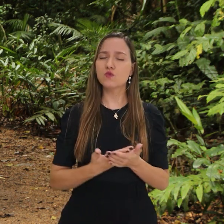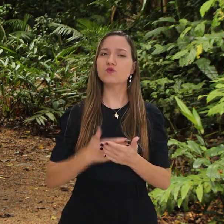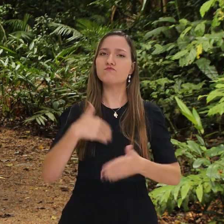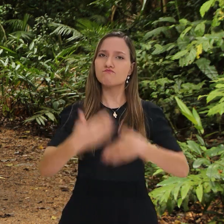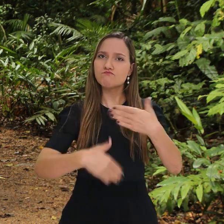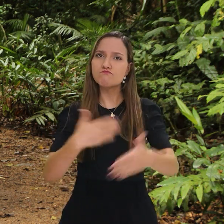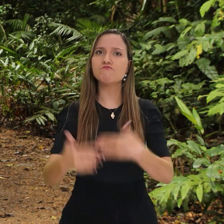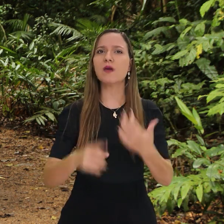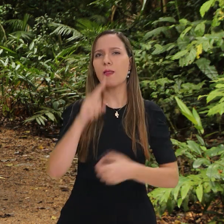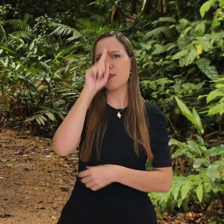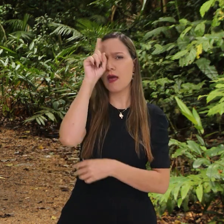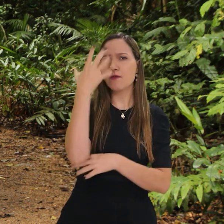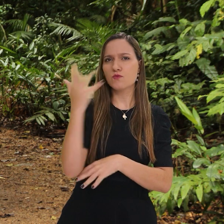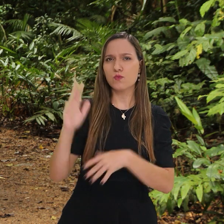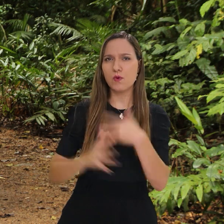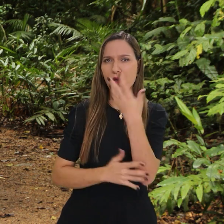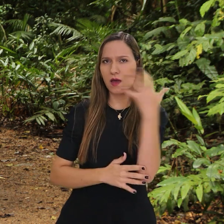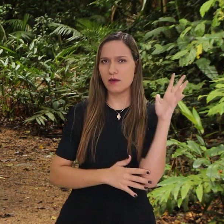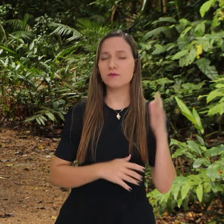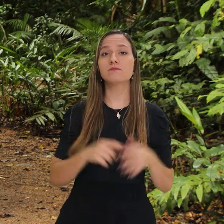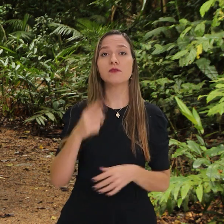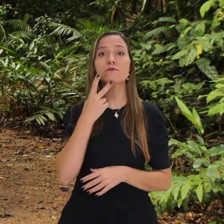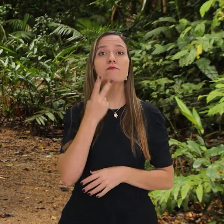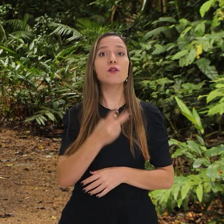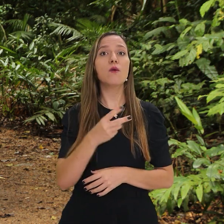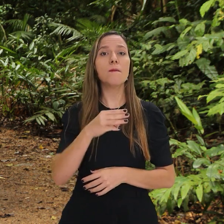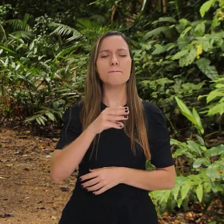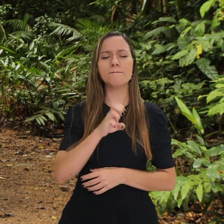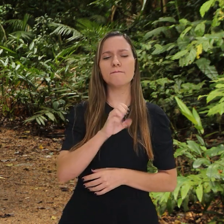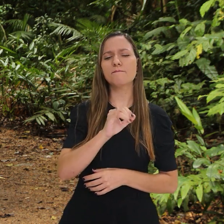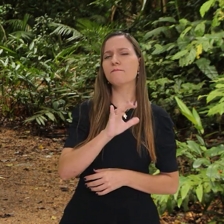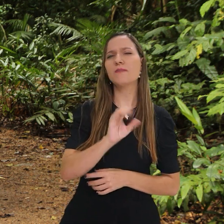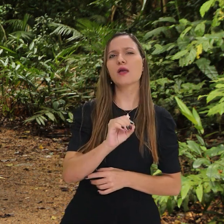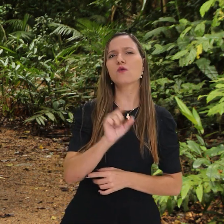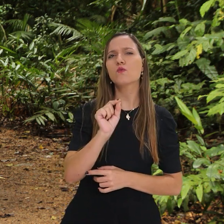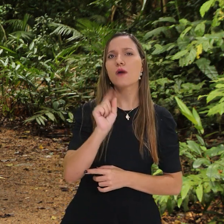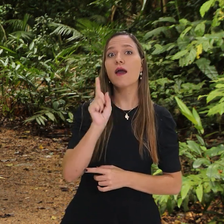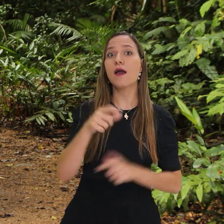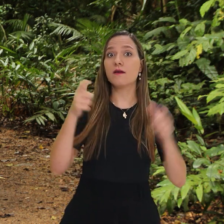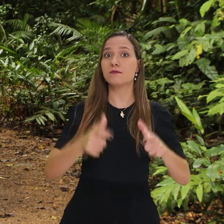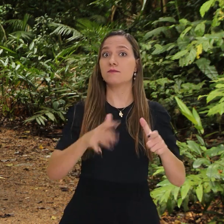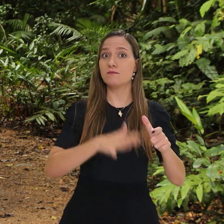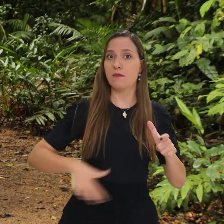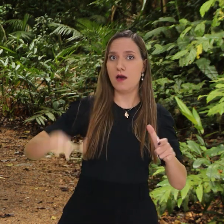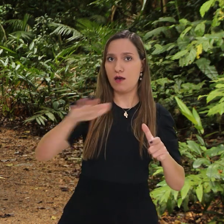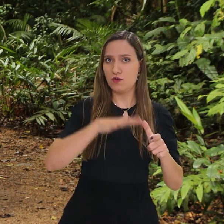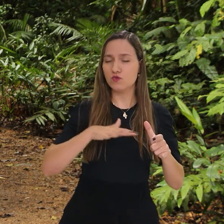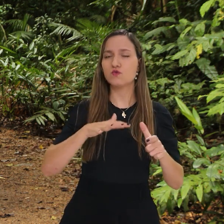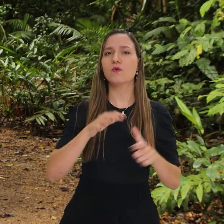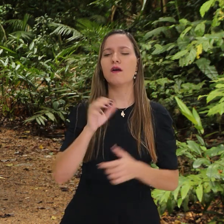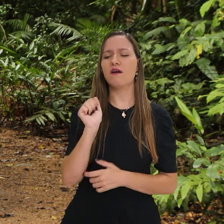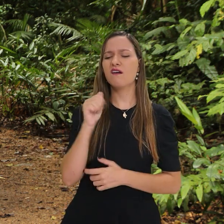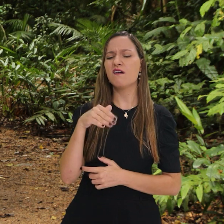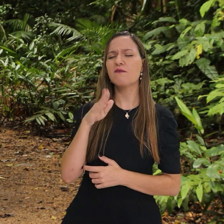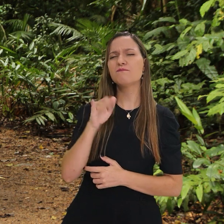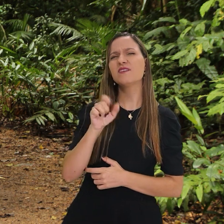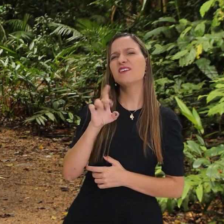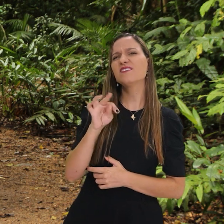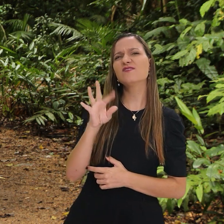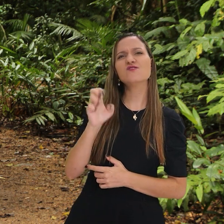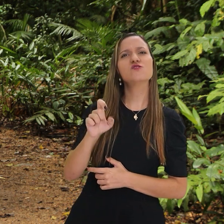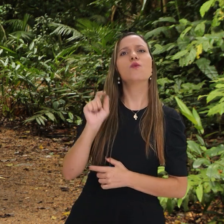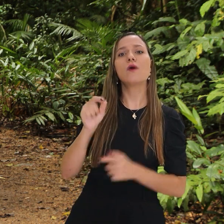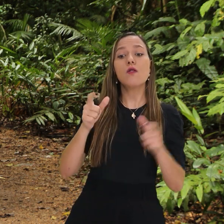Progressivos de um Naturalista. Nele, a palavra meio era vista como espaço ou lugar. E